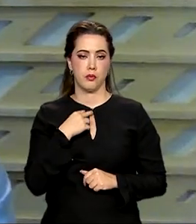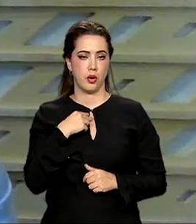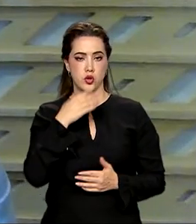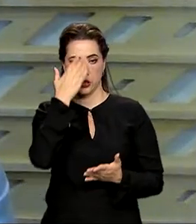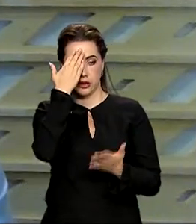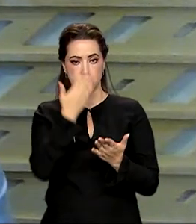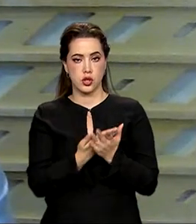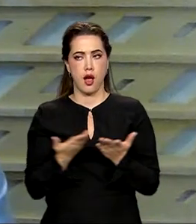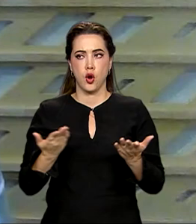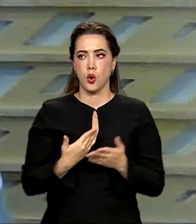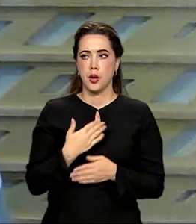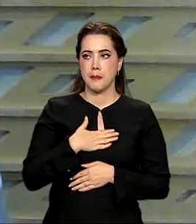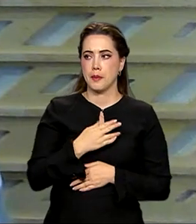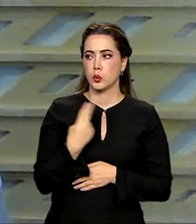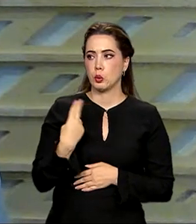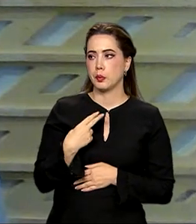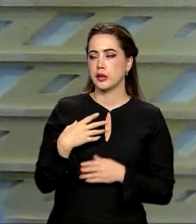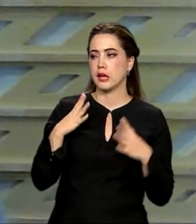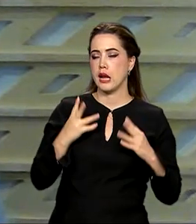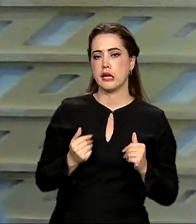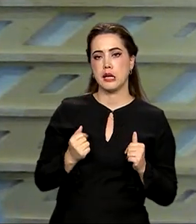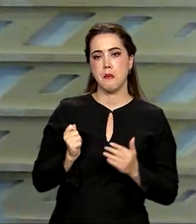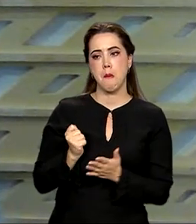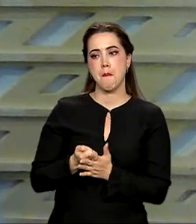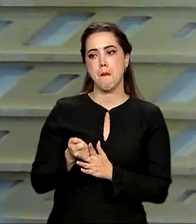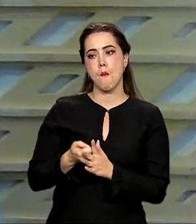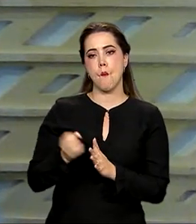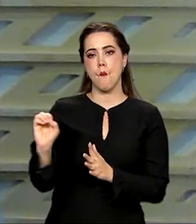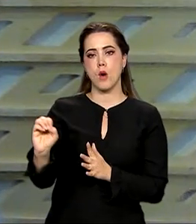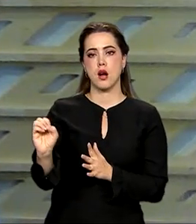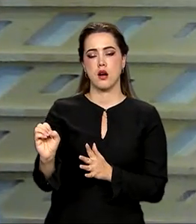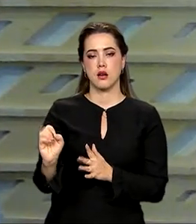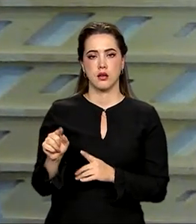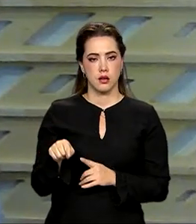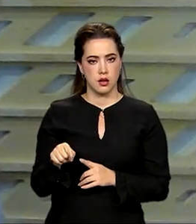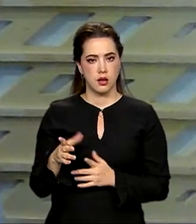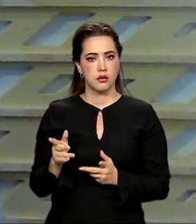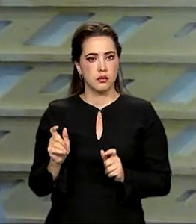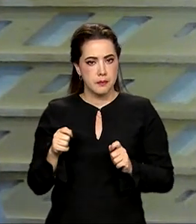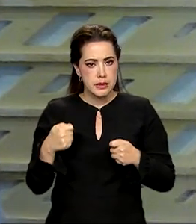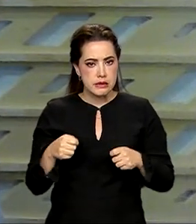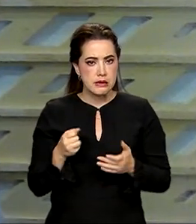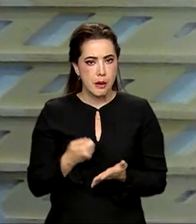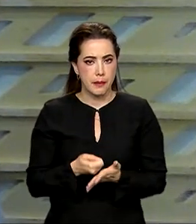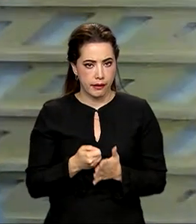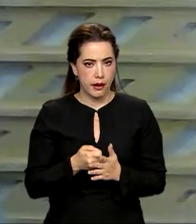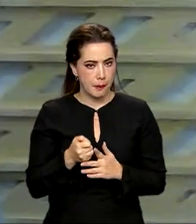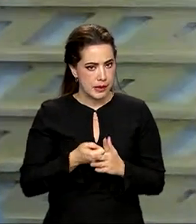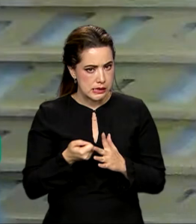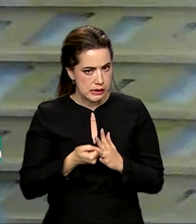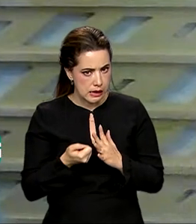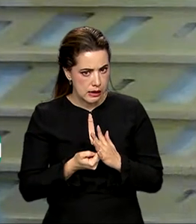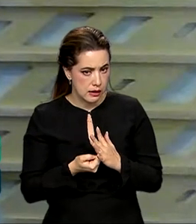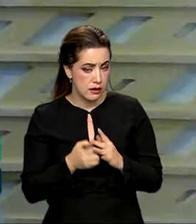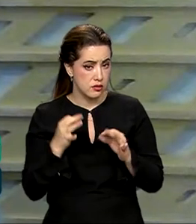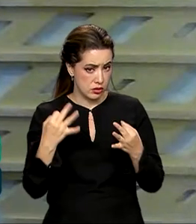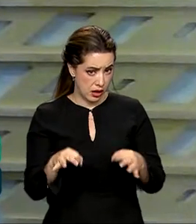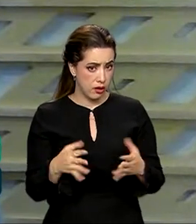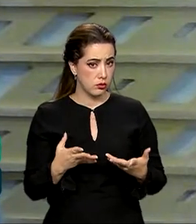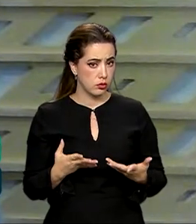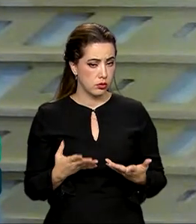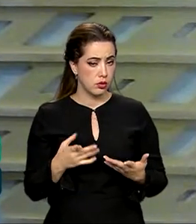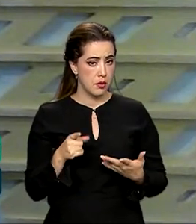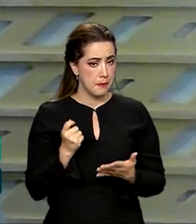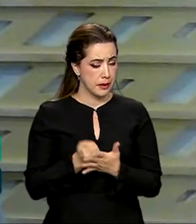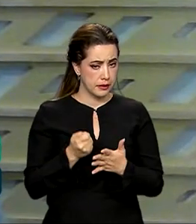limpou o nome e não pagar a parcela vai fazer com que ela continue com o nome limpo. Não, se não pagar a parcela, se não renegociar de fato, se não